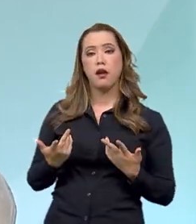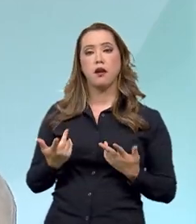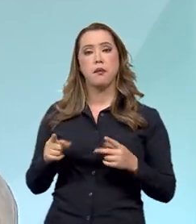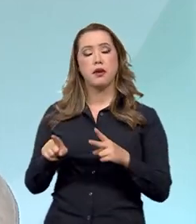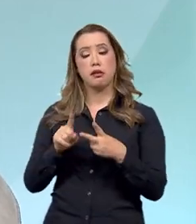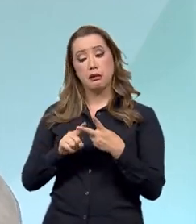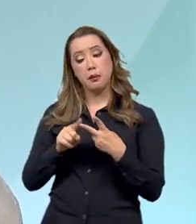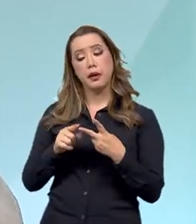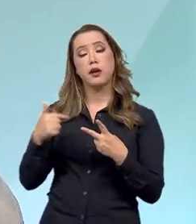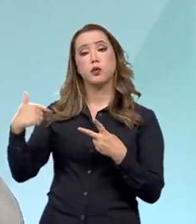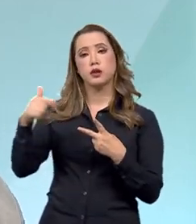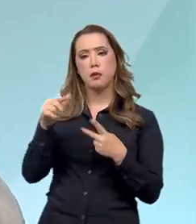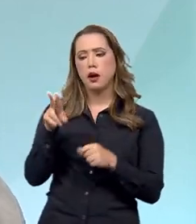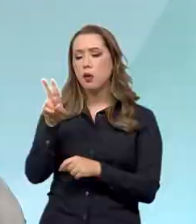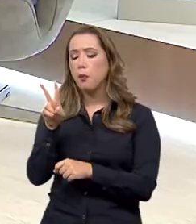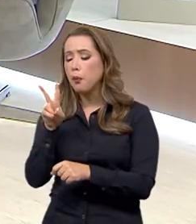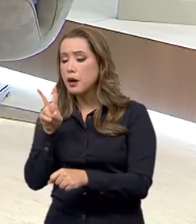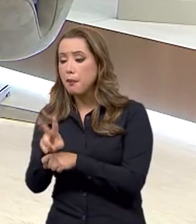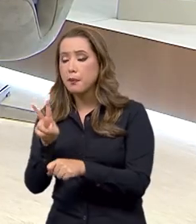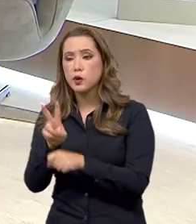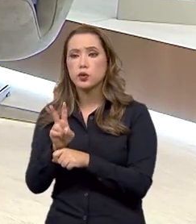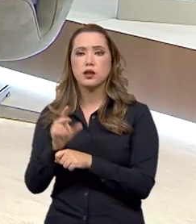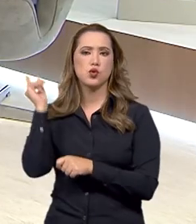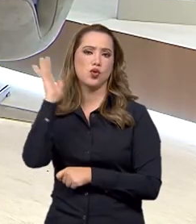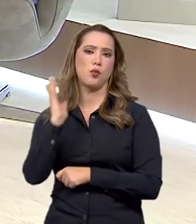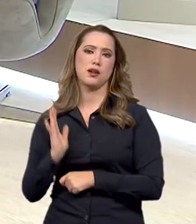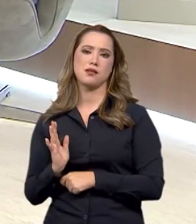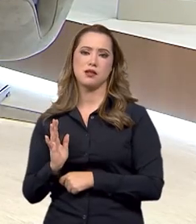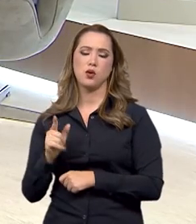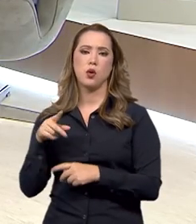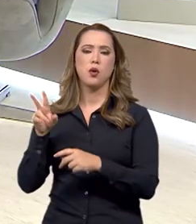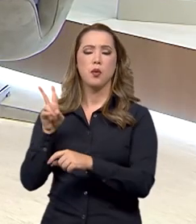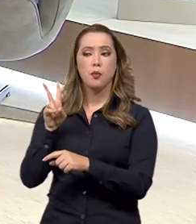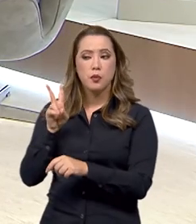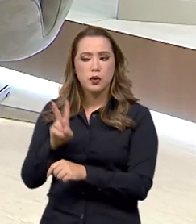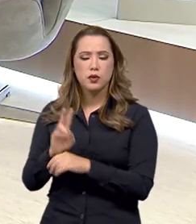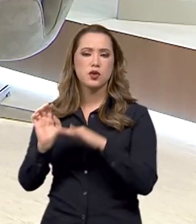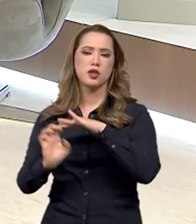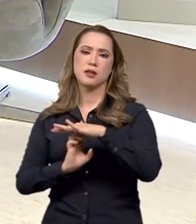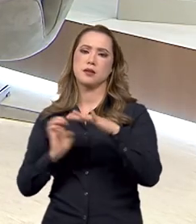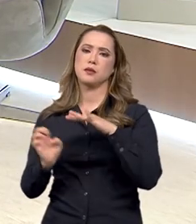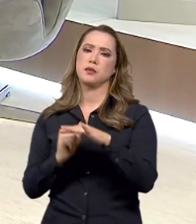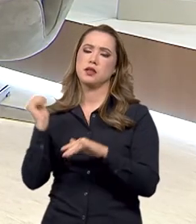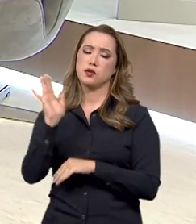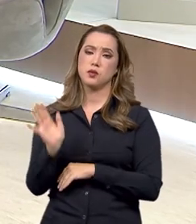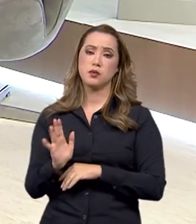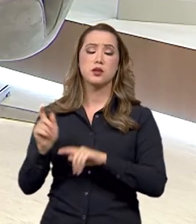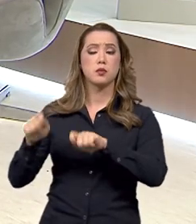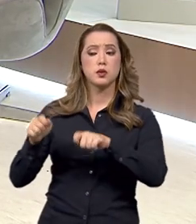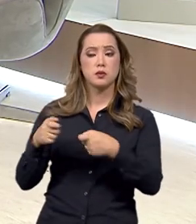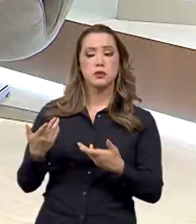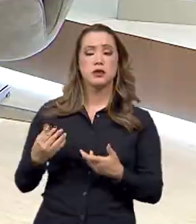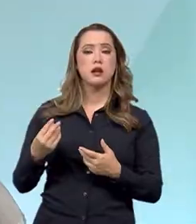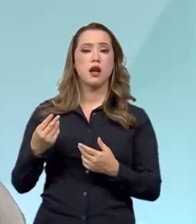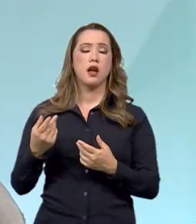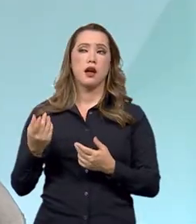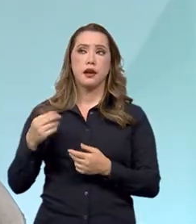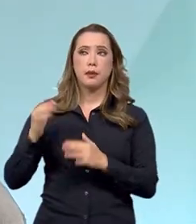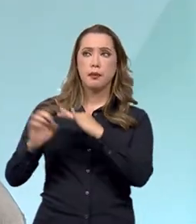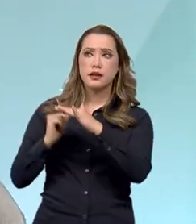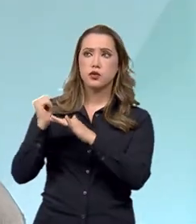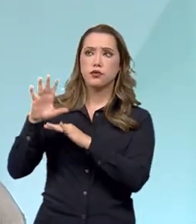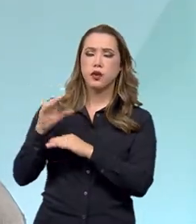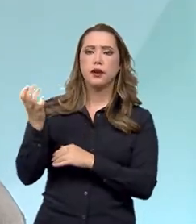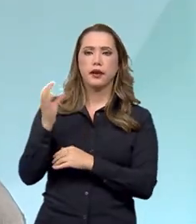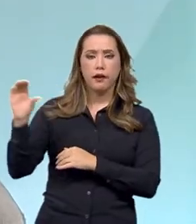as empresas, o negócio, melhorar o ambiente de negócios no nosso país, a fim de atrair investimentos. Então, você